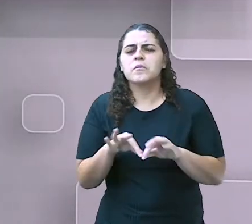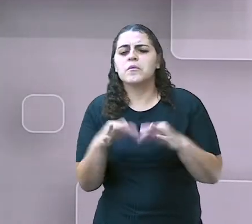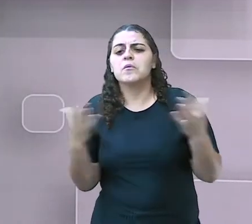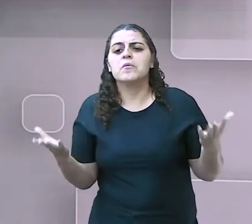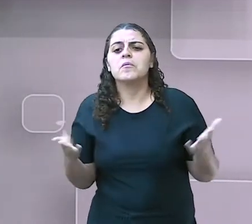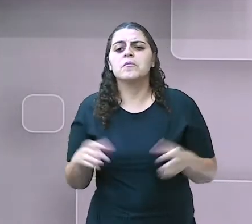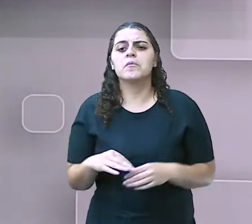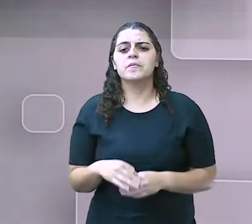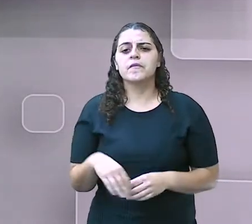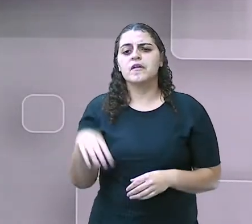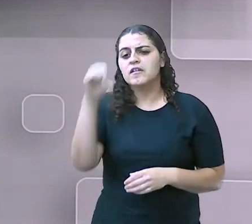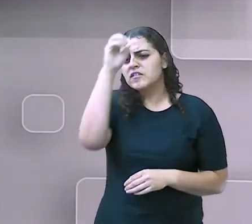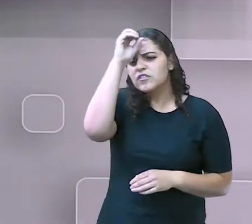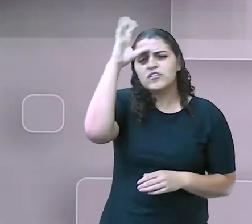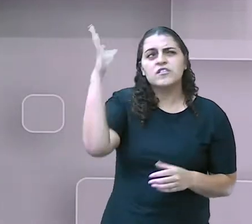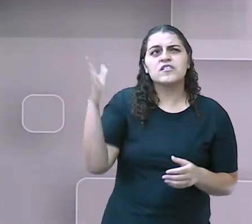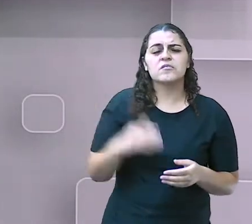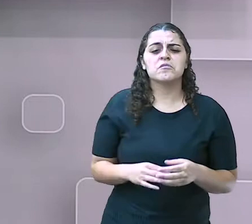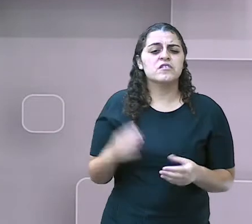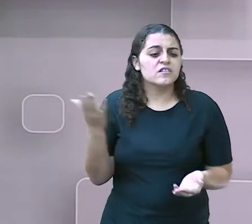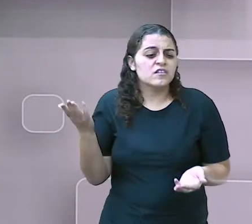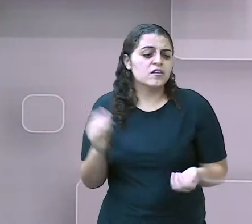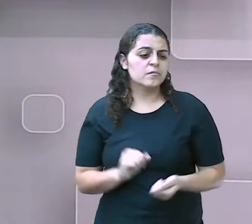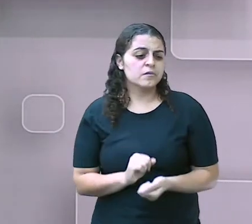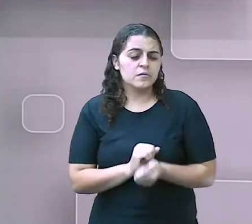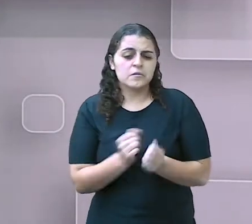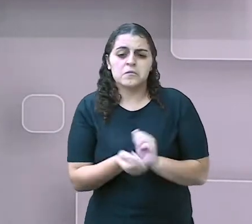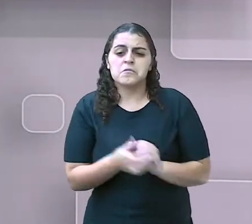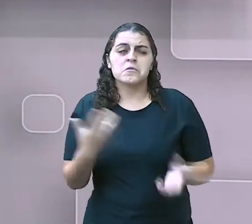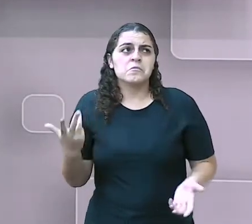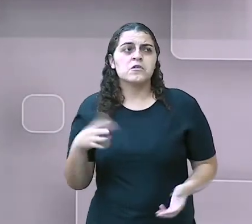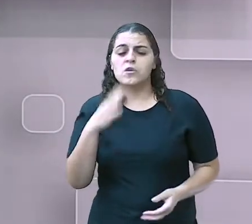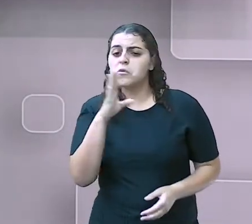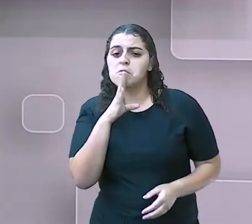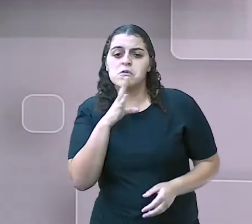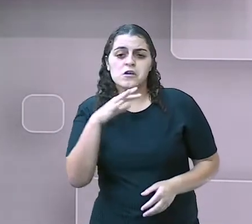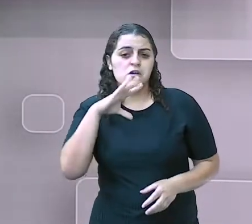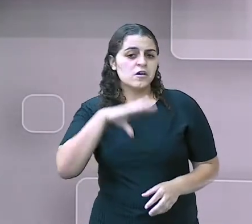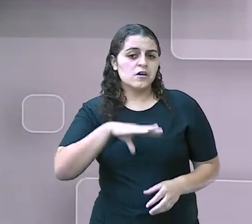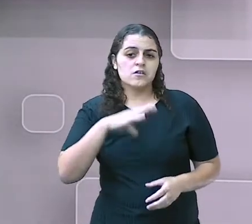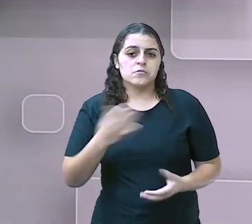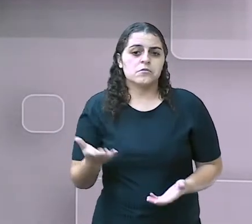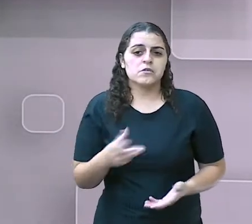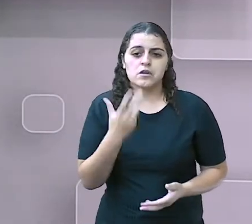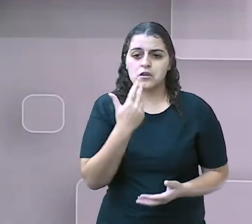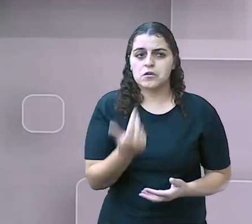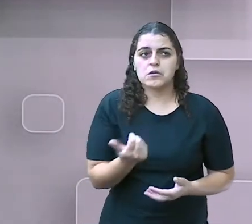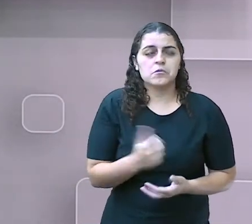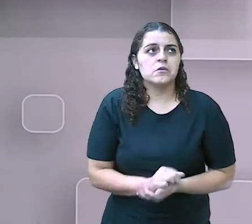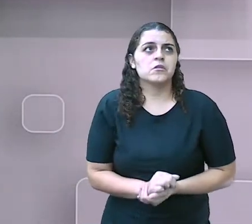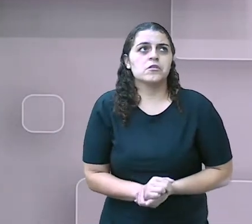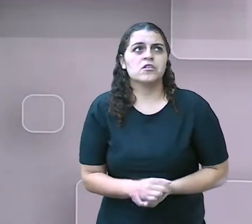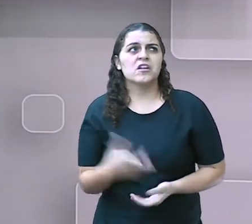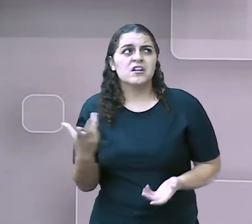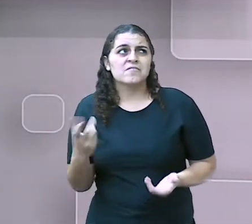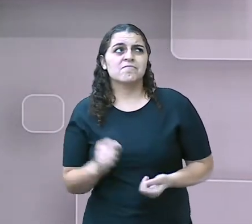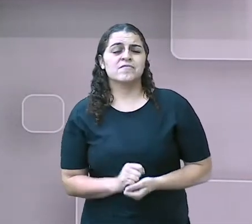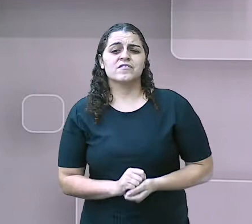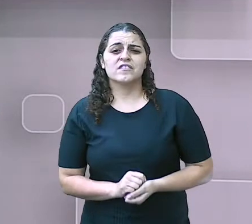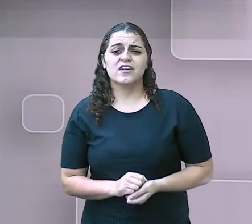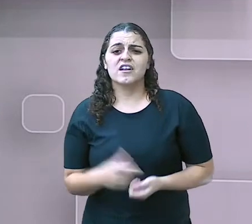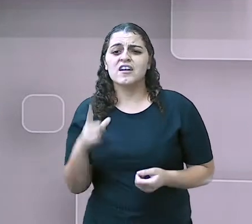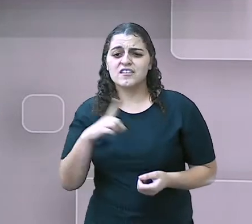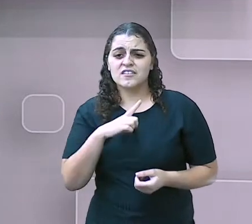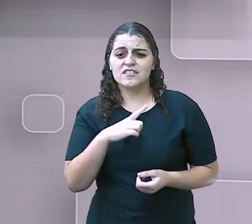seletivo puro, sem associação a outra patologia, algum estúdio de linguagem, uma síndrome. Elas